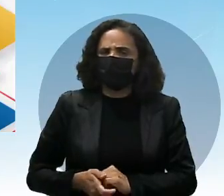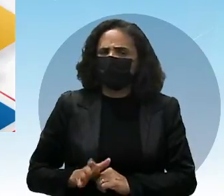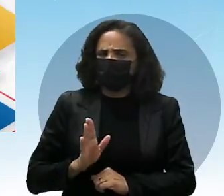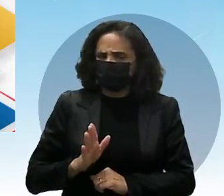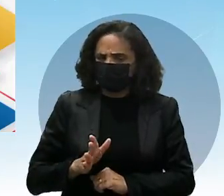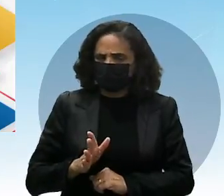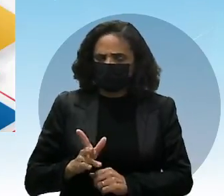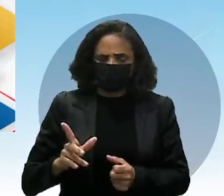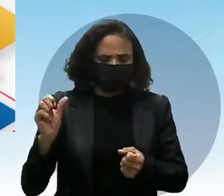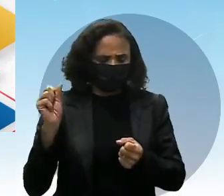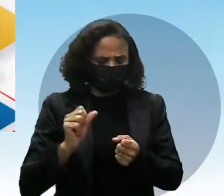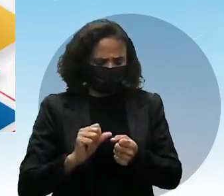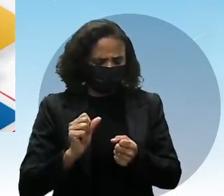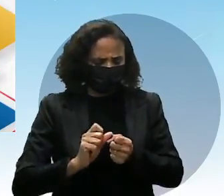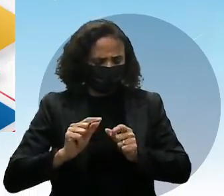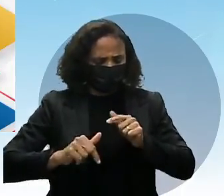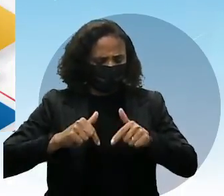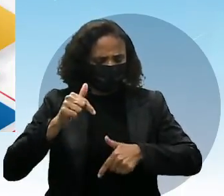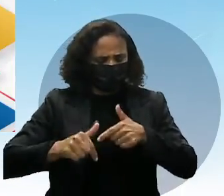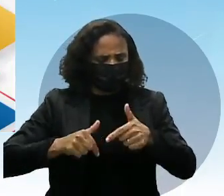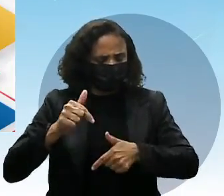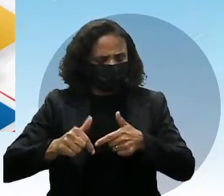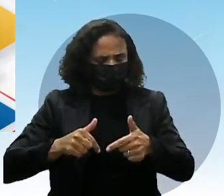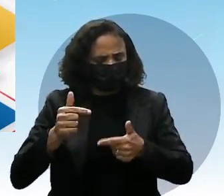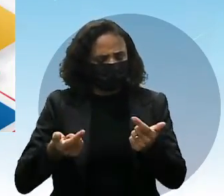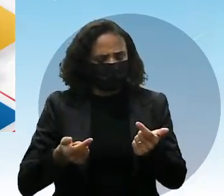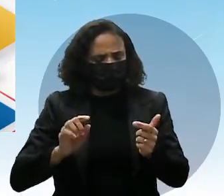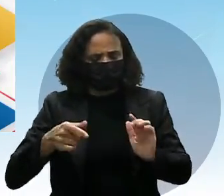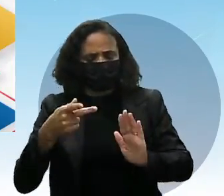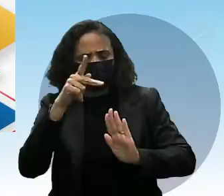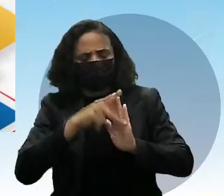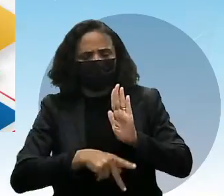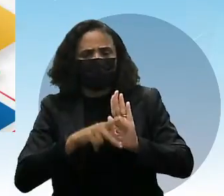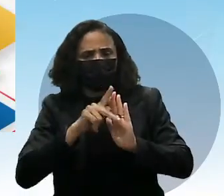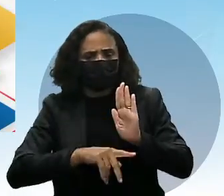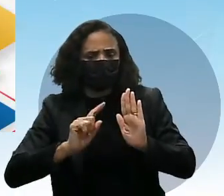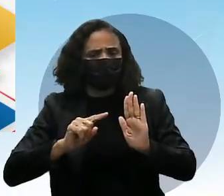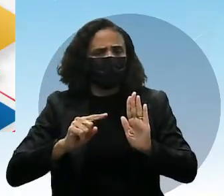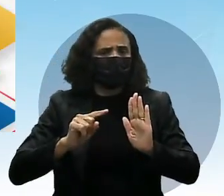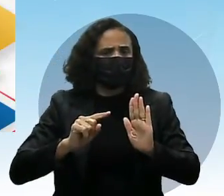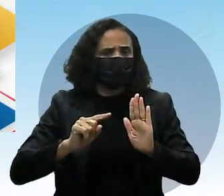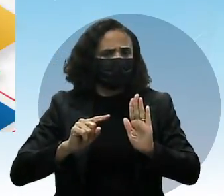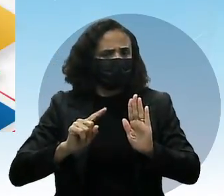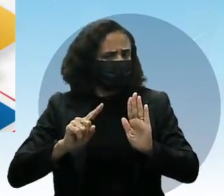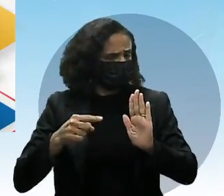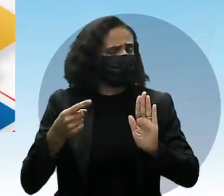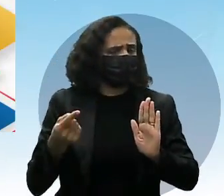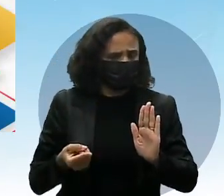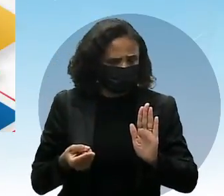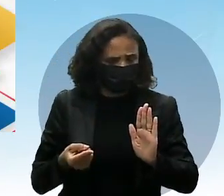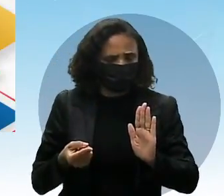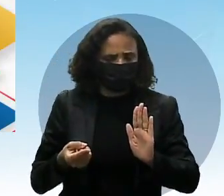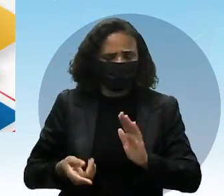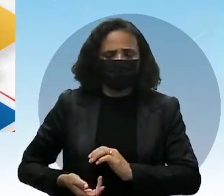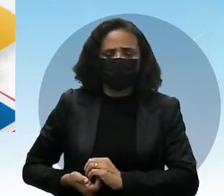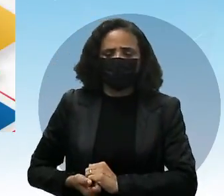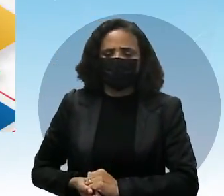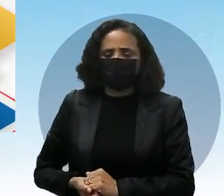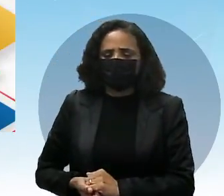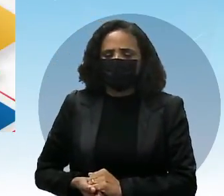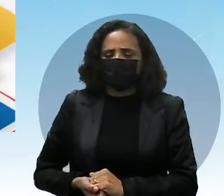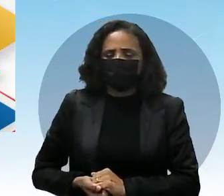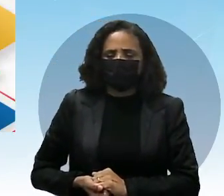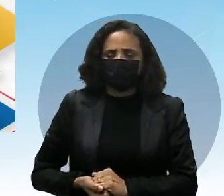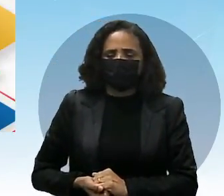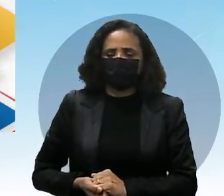trabalho ou você está trabalhando para outros projetos that would defeat the